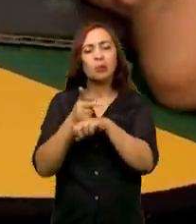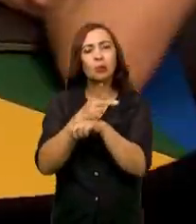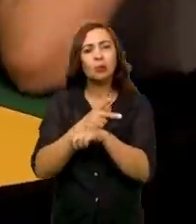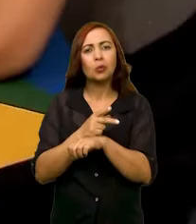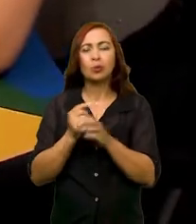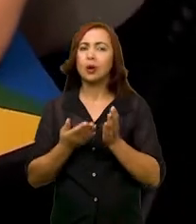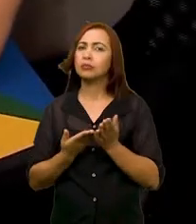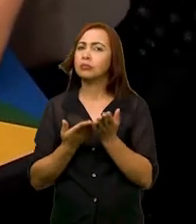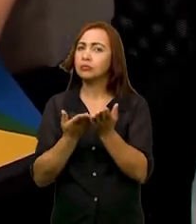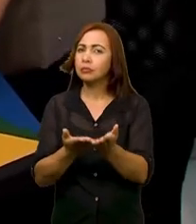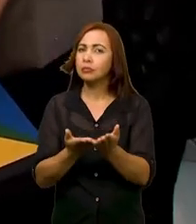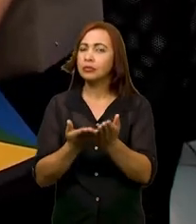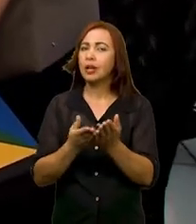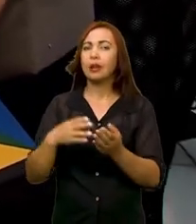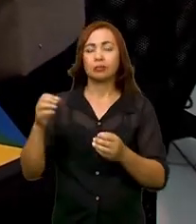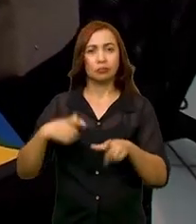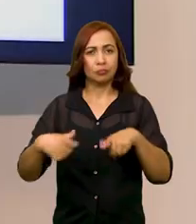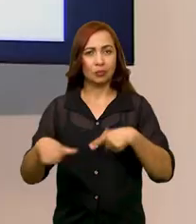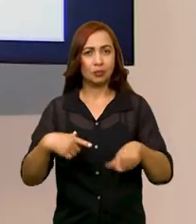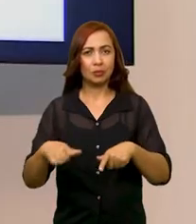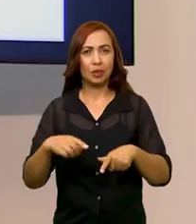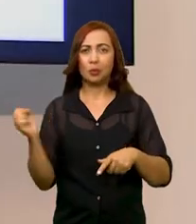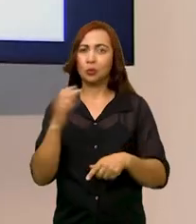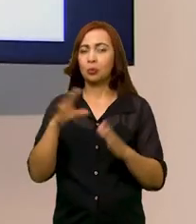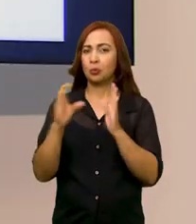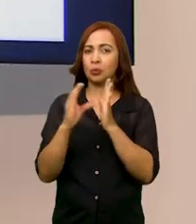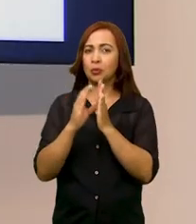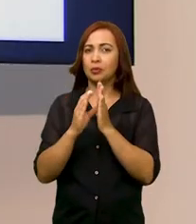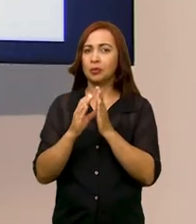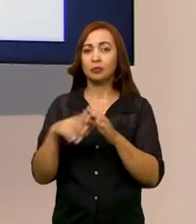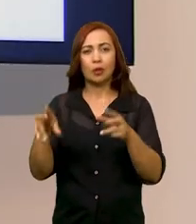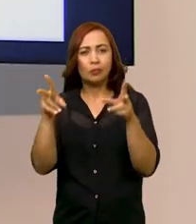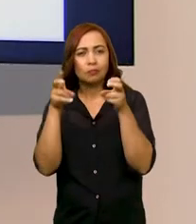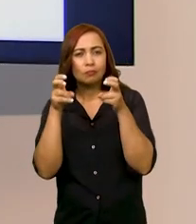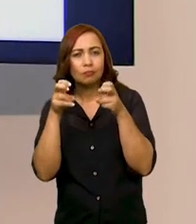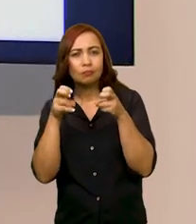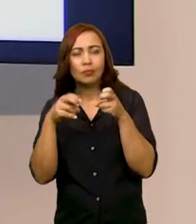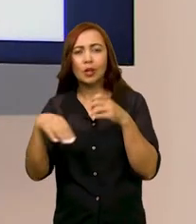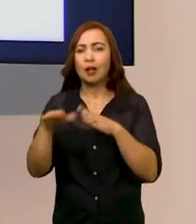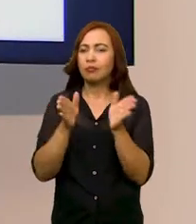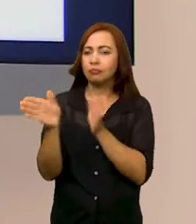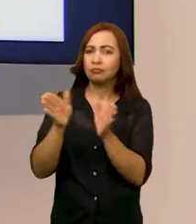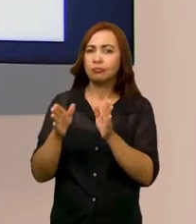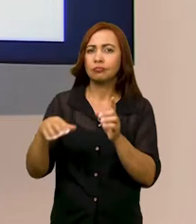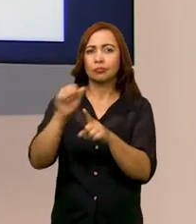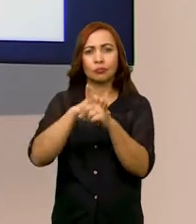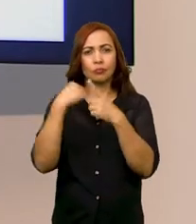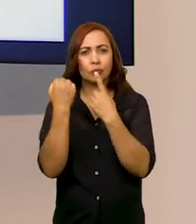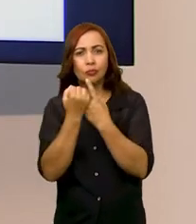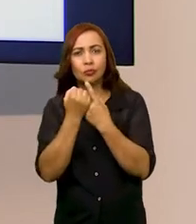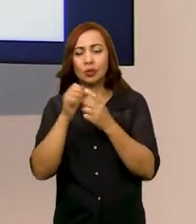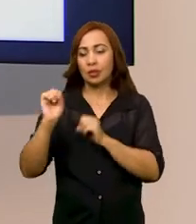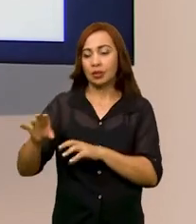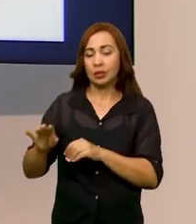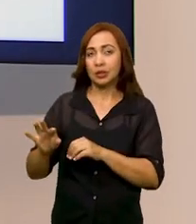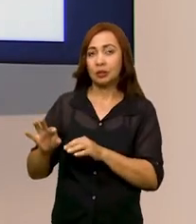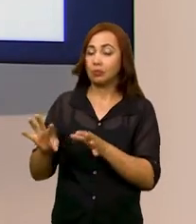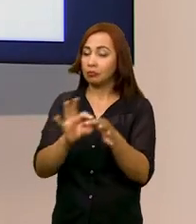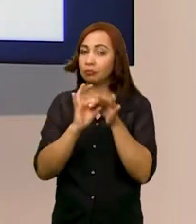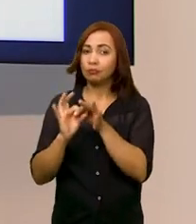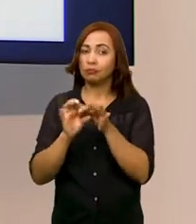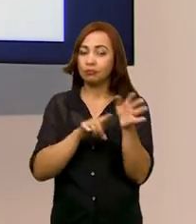serviços inovadores para a comunidade. A concepção é exatamente através da indissociabilidade entre ensino, pesquisa e extensão,